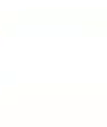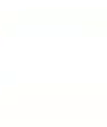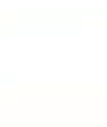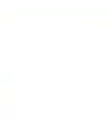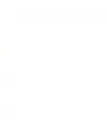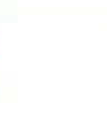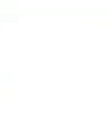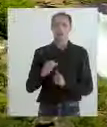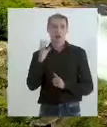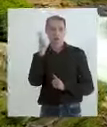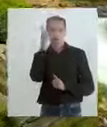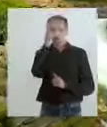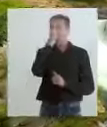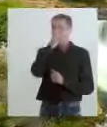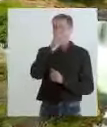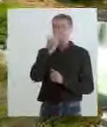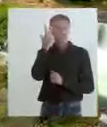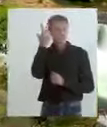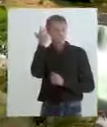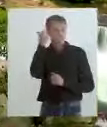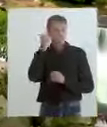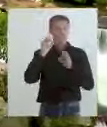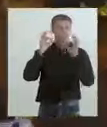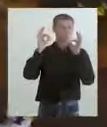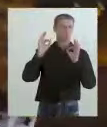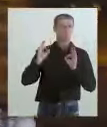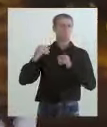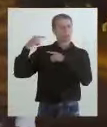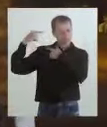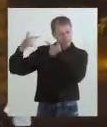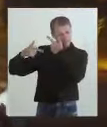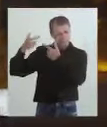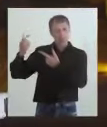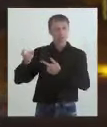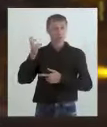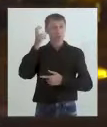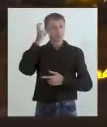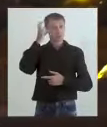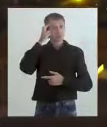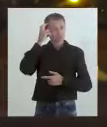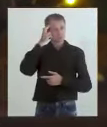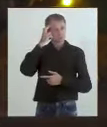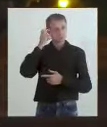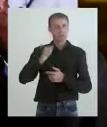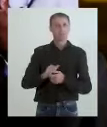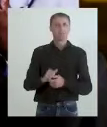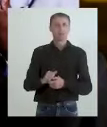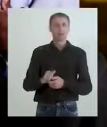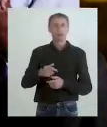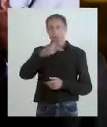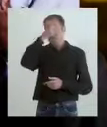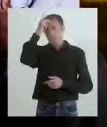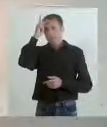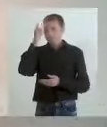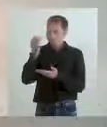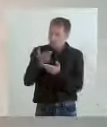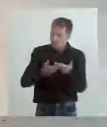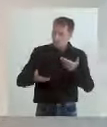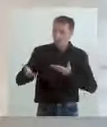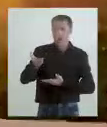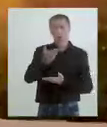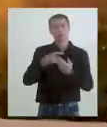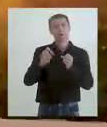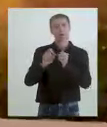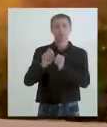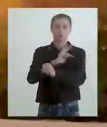aqui. Belezas naturais que encantam, tradições culturais que seduzem e gente hospitaleira